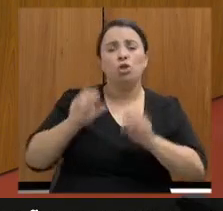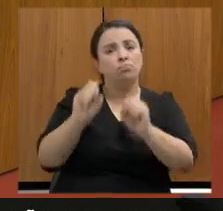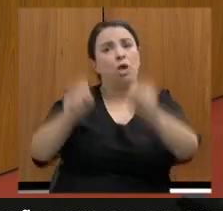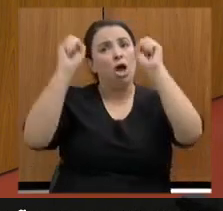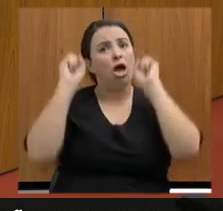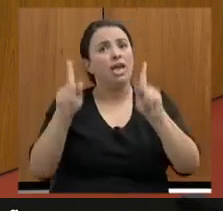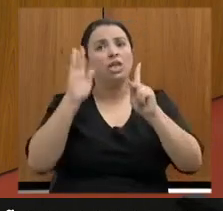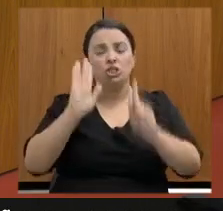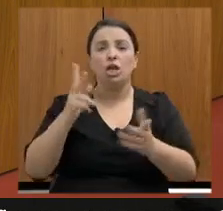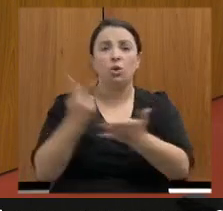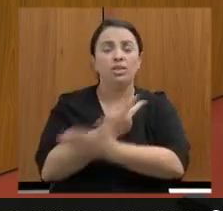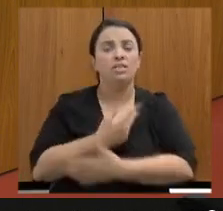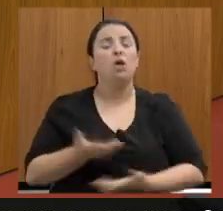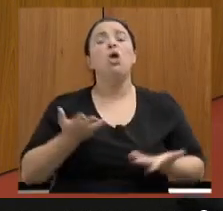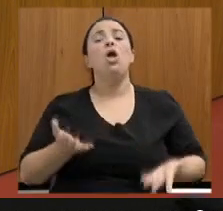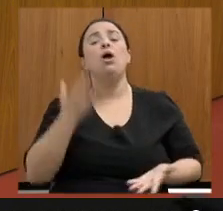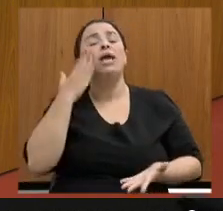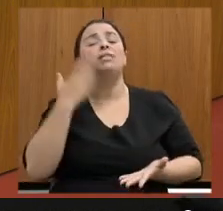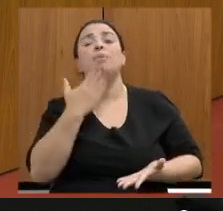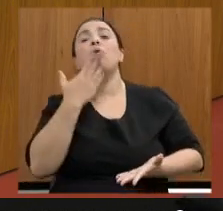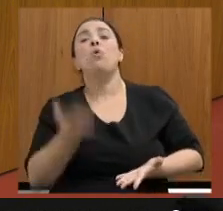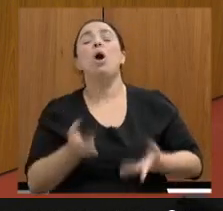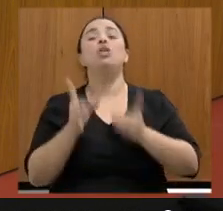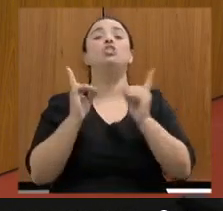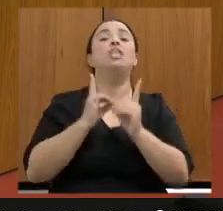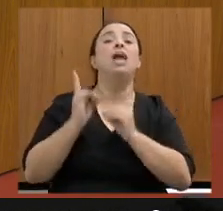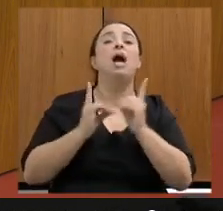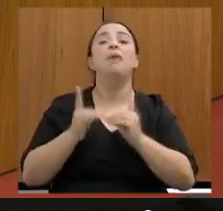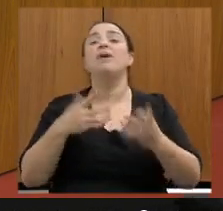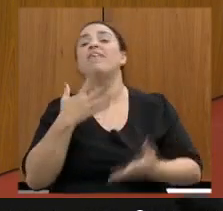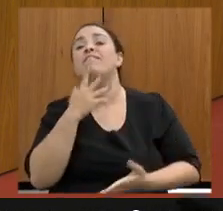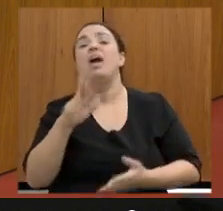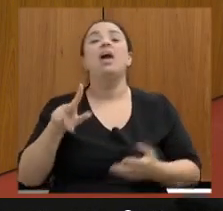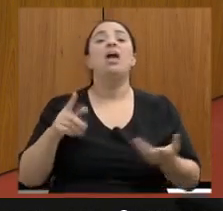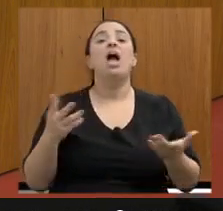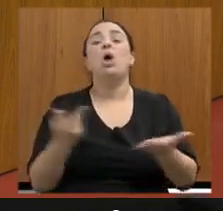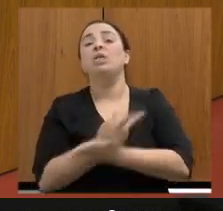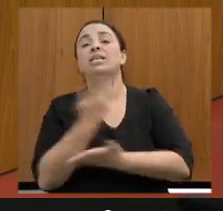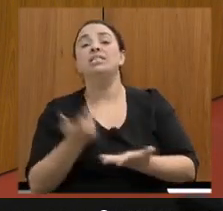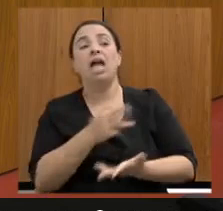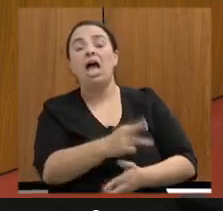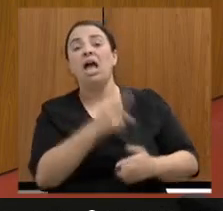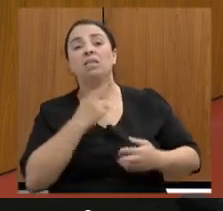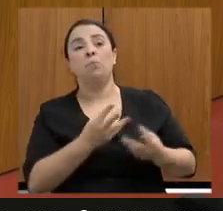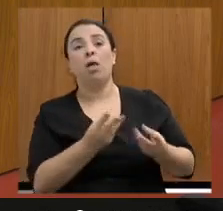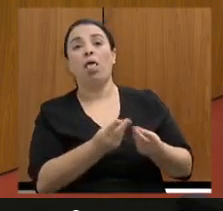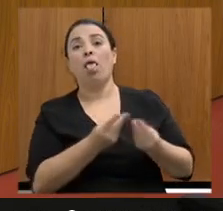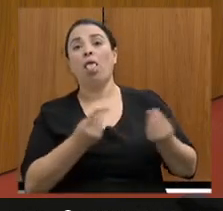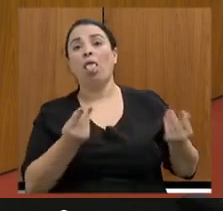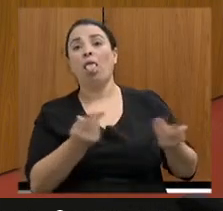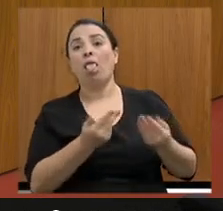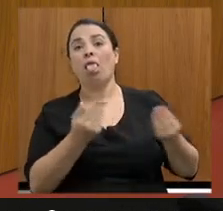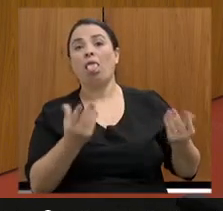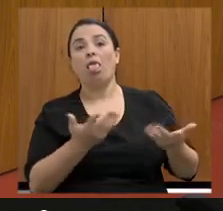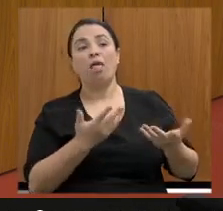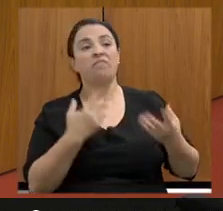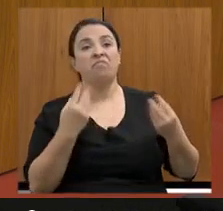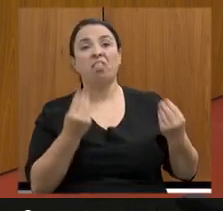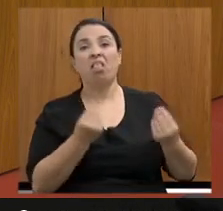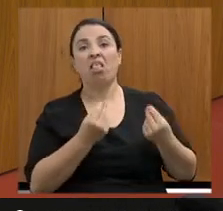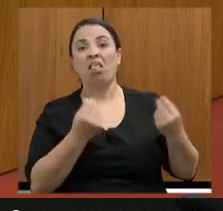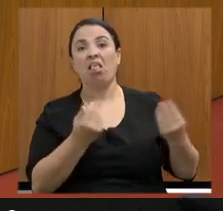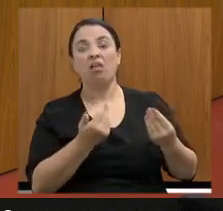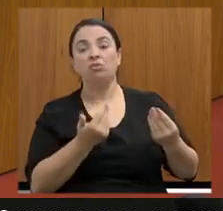Quero saber qual é a dinâmica que nós vamos dar, porque as respostas foram genéricas e não foram